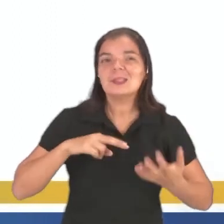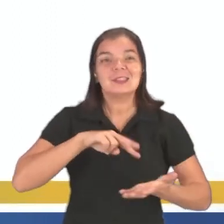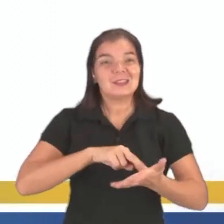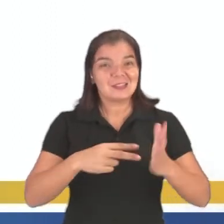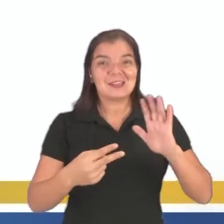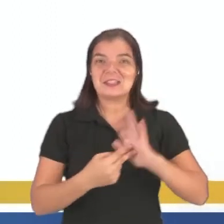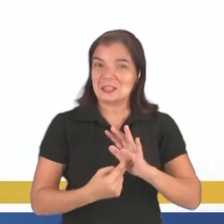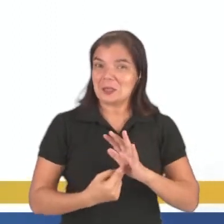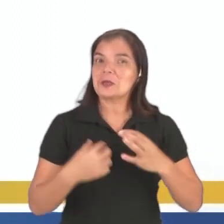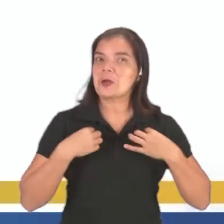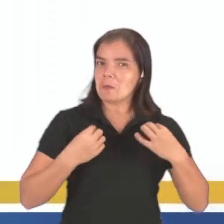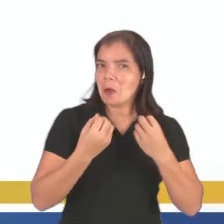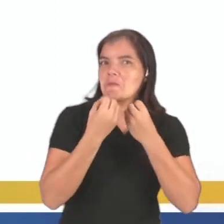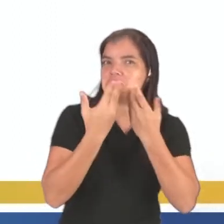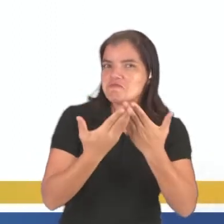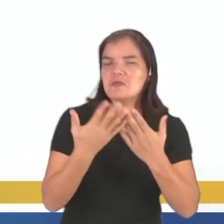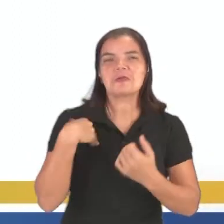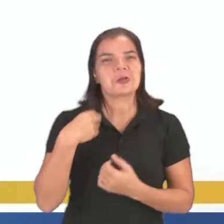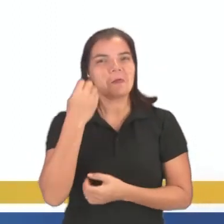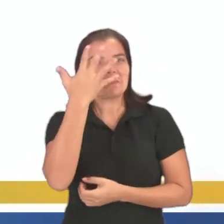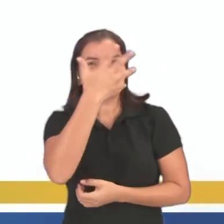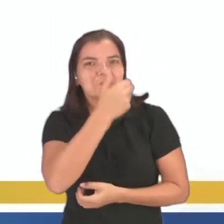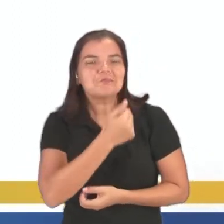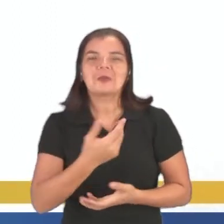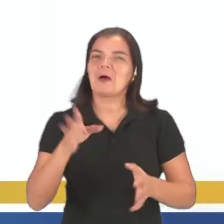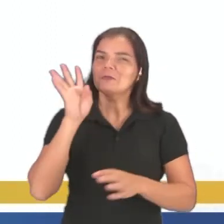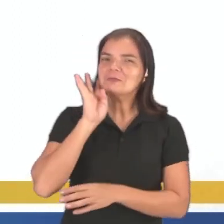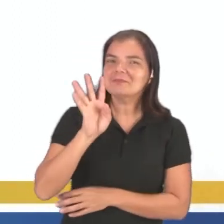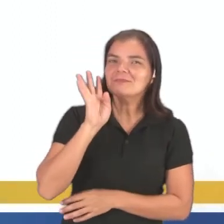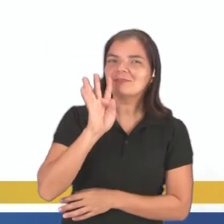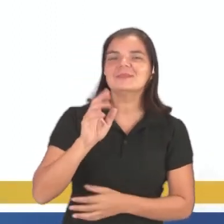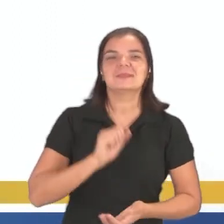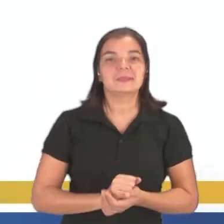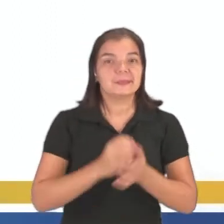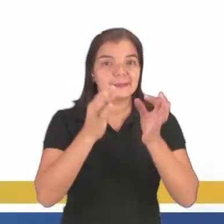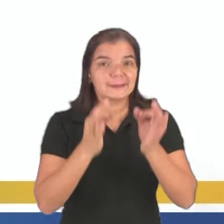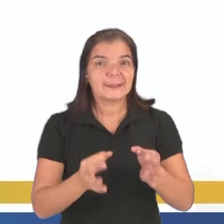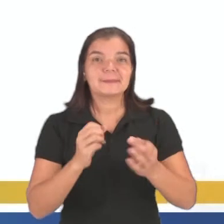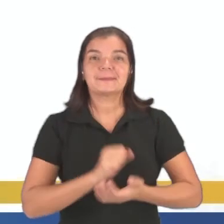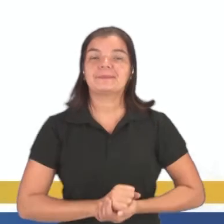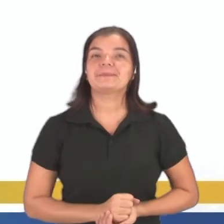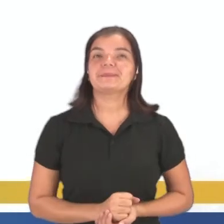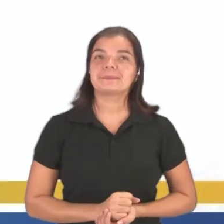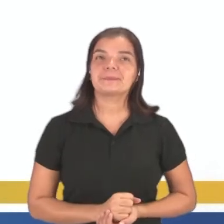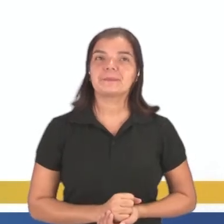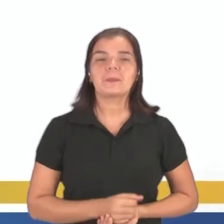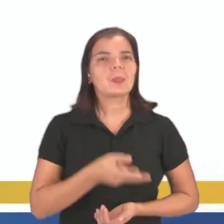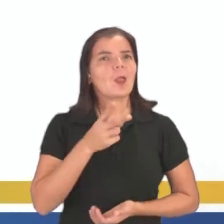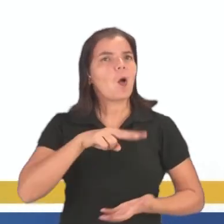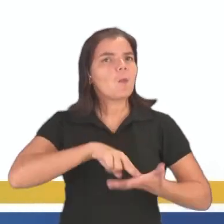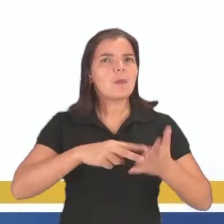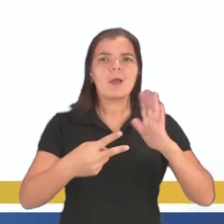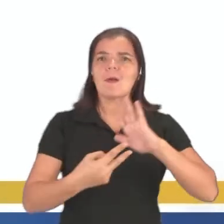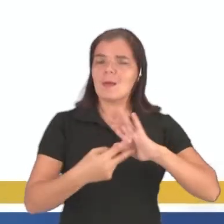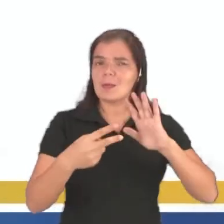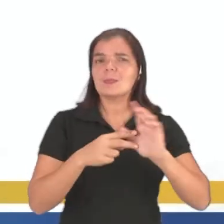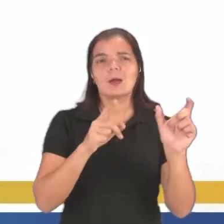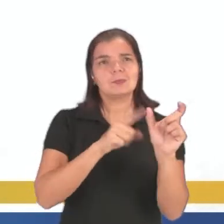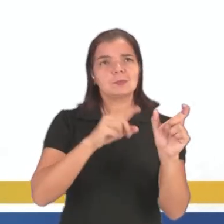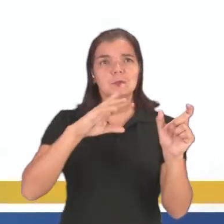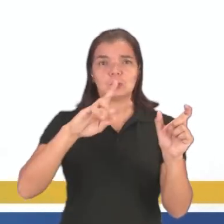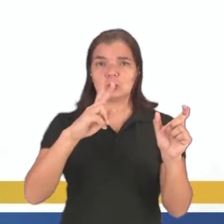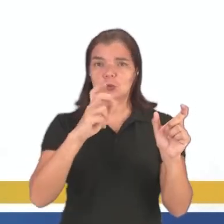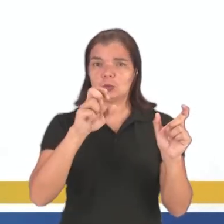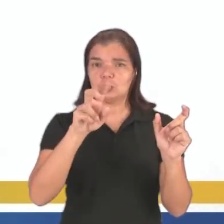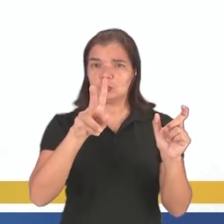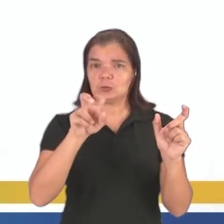Quer dizer o Ah, que camisa boa, que camisa bonita, que camisa legal. Certo? No mesmo sentido, pessoal, nós vamos ter a palavra